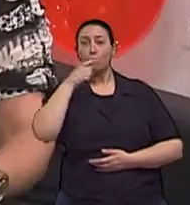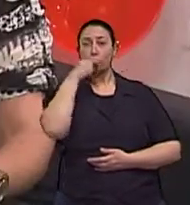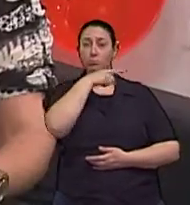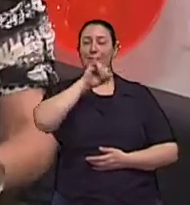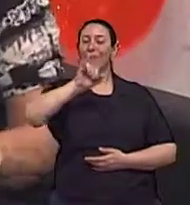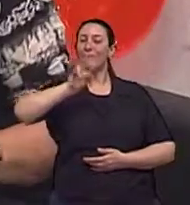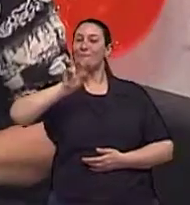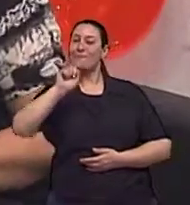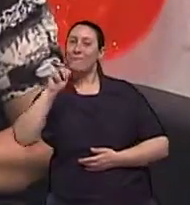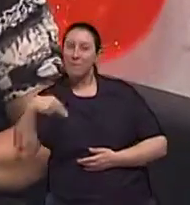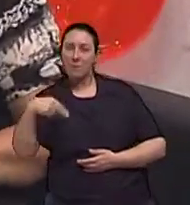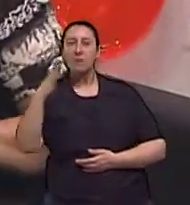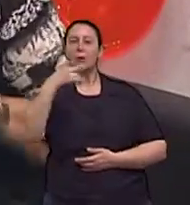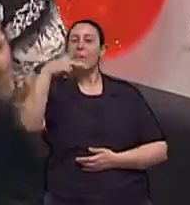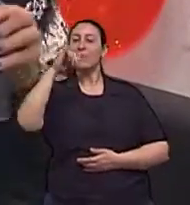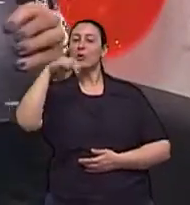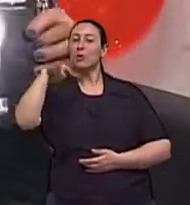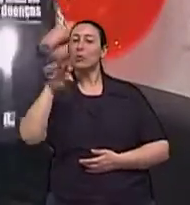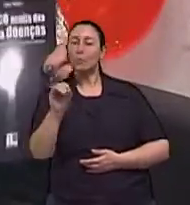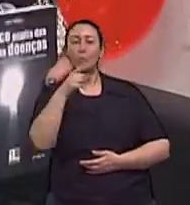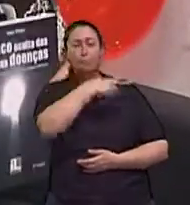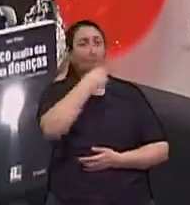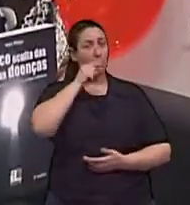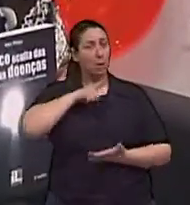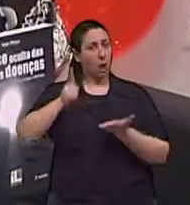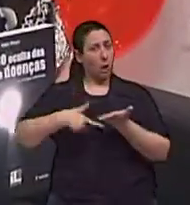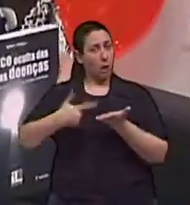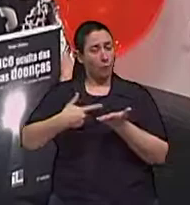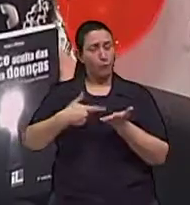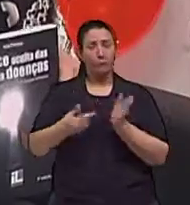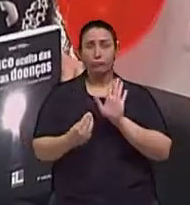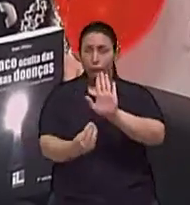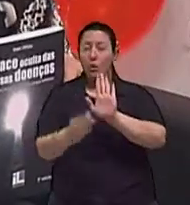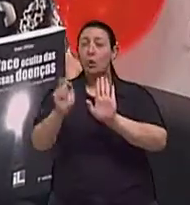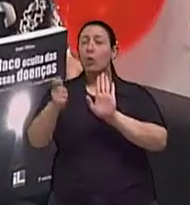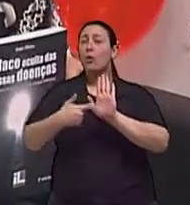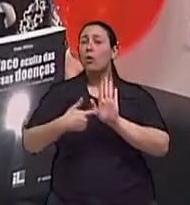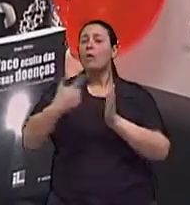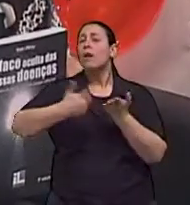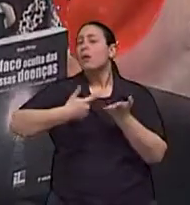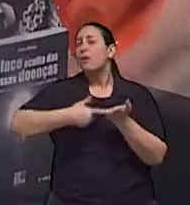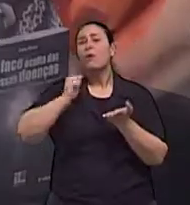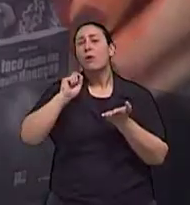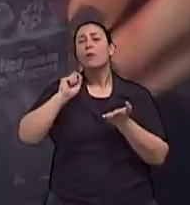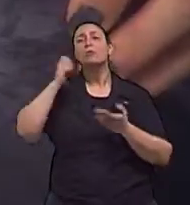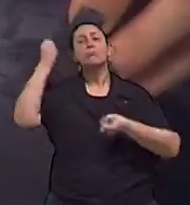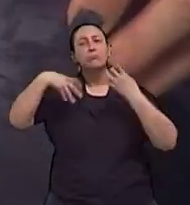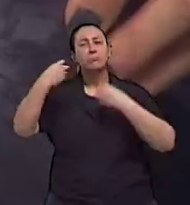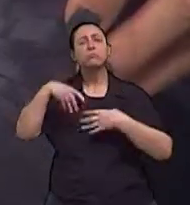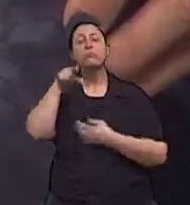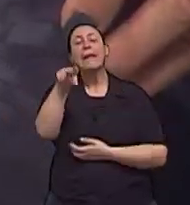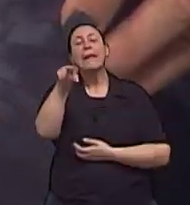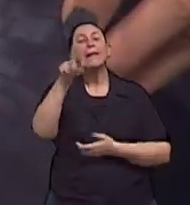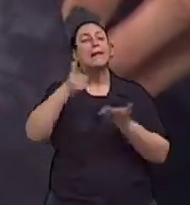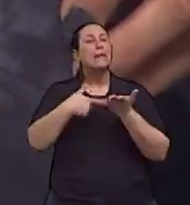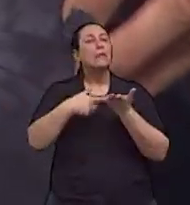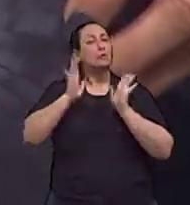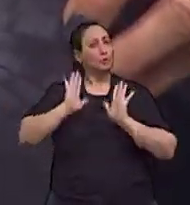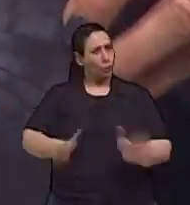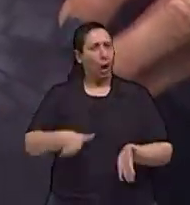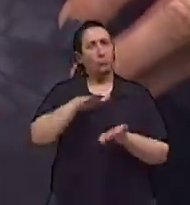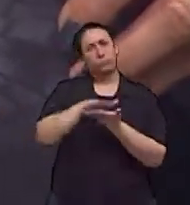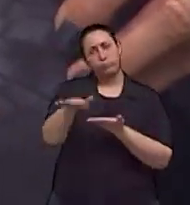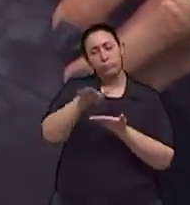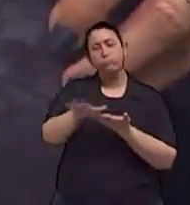IDERA E eu tenho aqui um livro do Ivan que eu mostro a vocês que ele já realmente publicou para que a gente possa